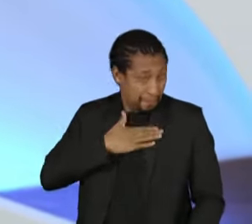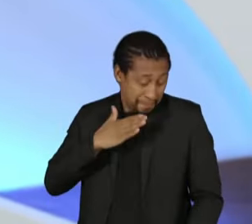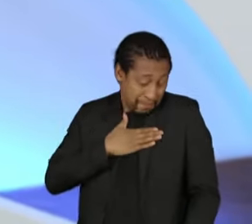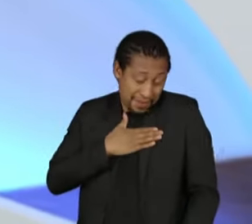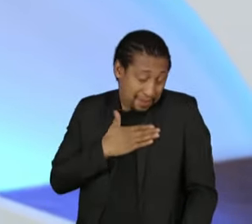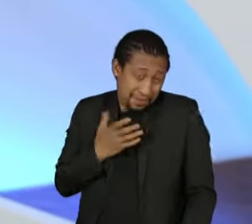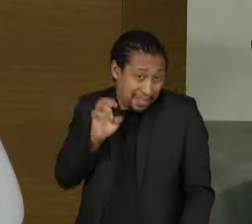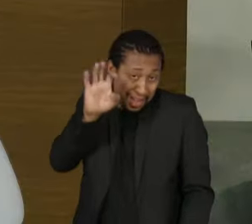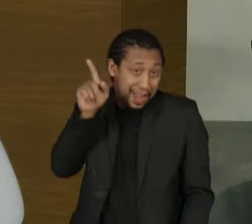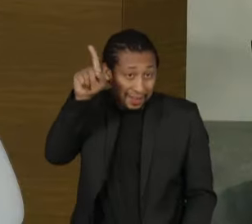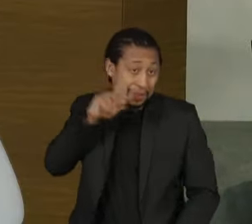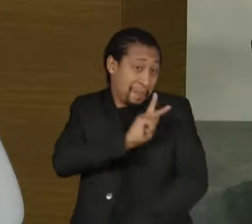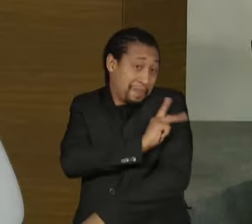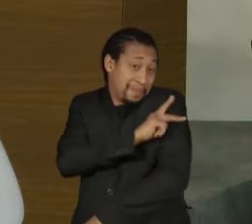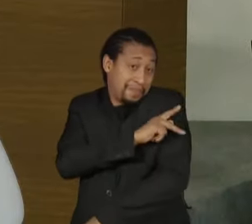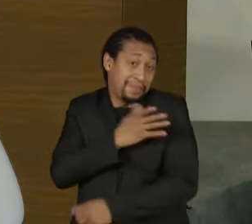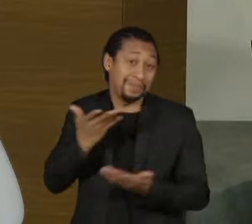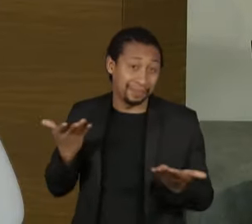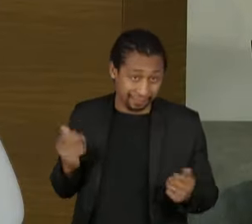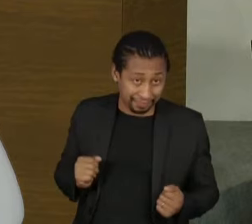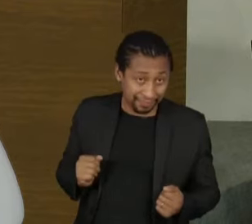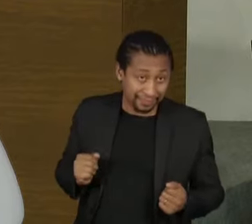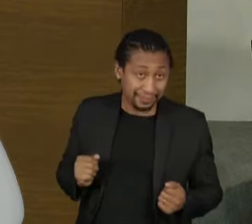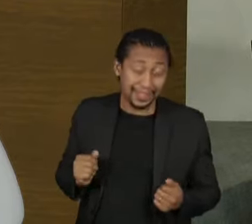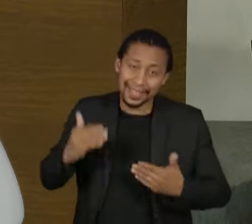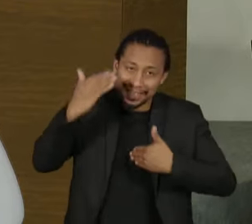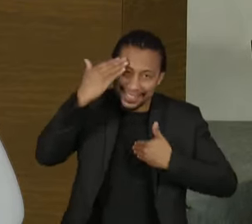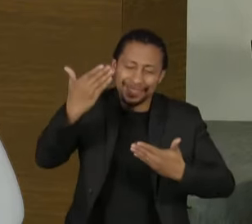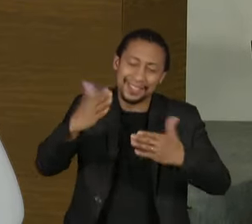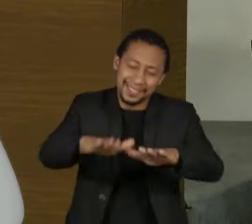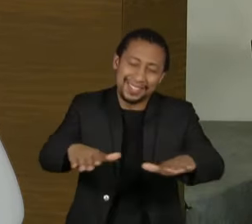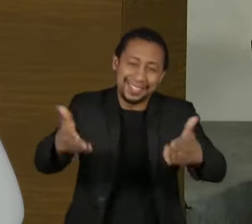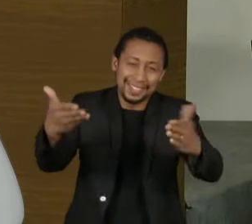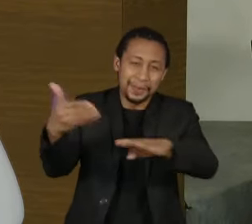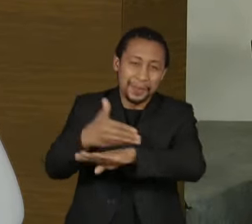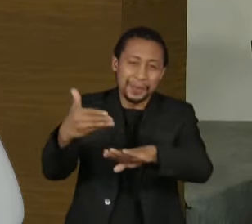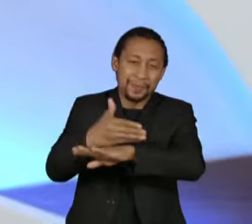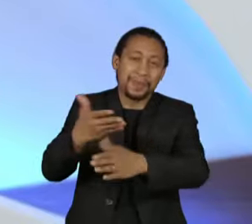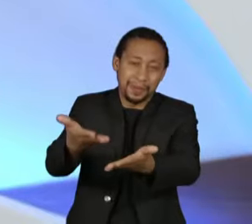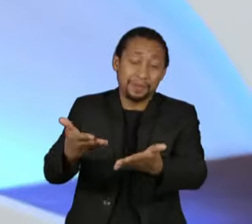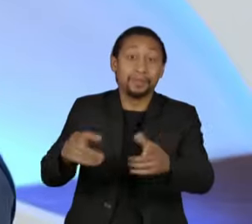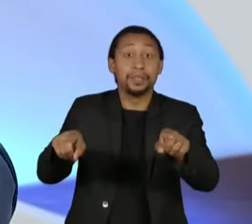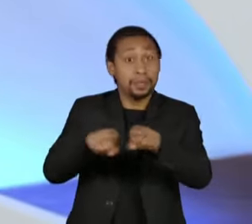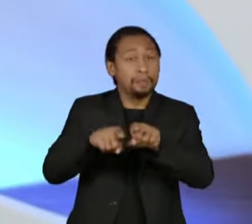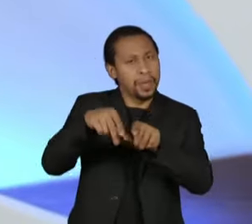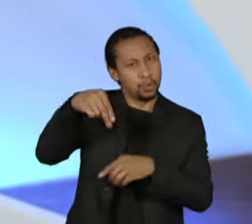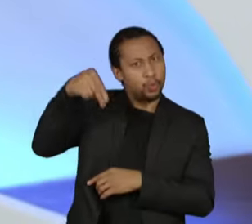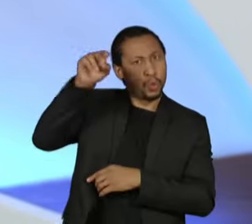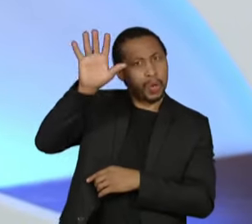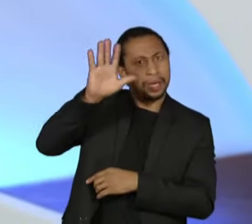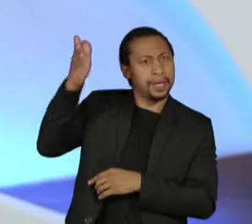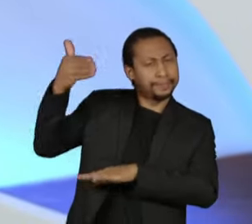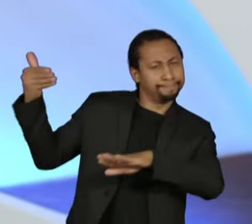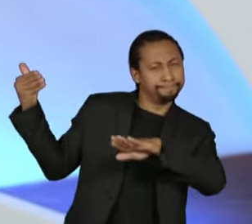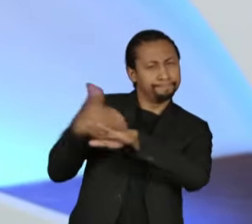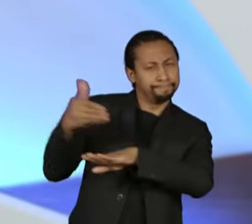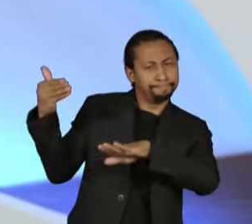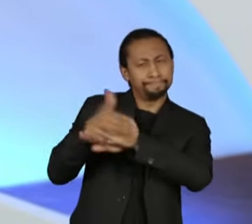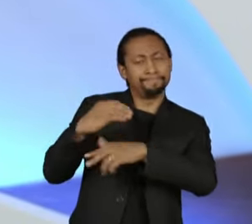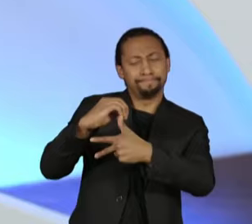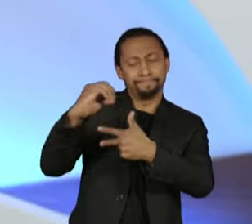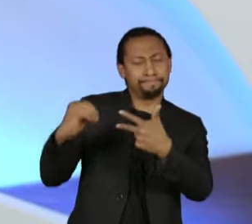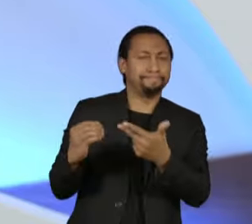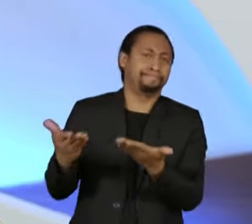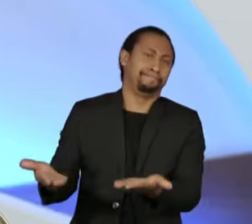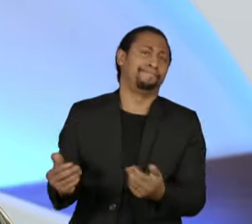garotada e todos que fazem educação lá por isso. Mas também destaques para a região. É que mais tem evoluído nessa área.